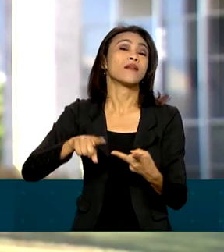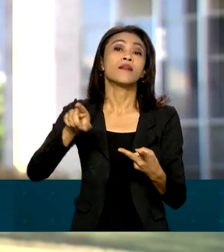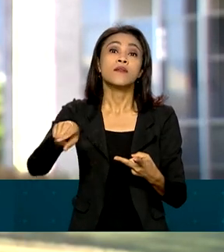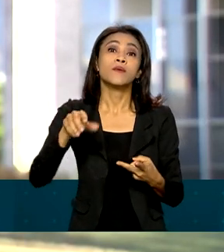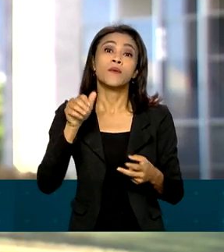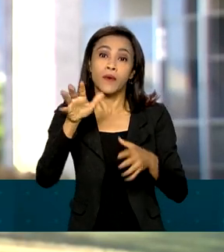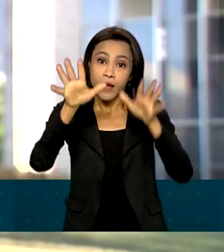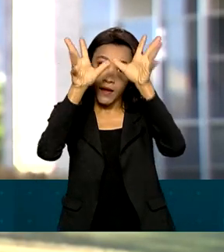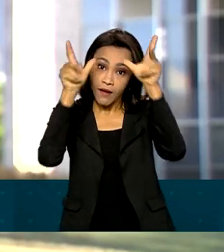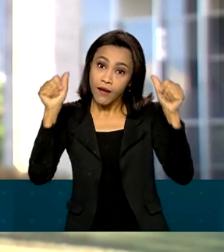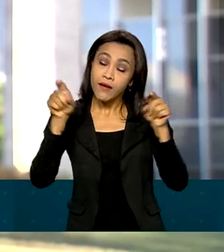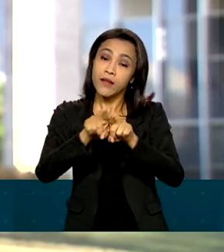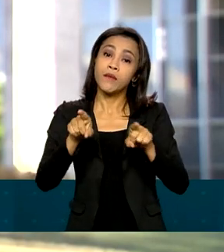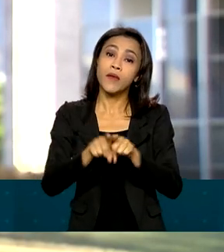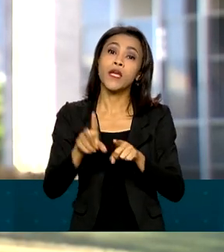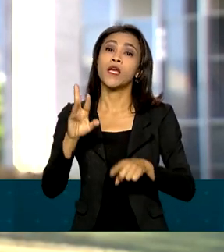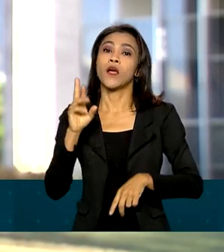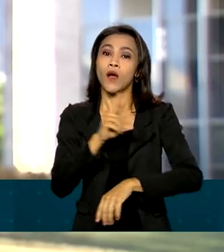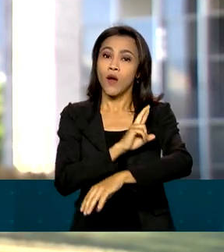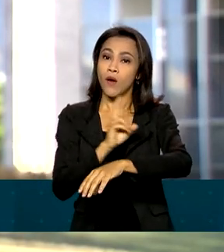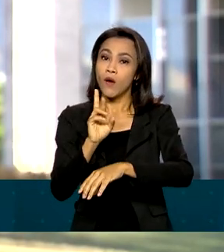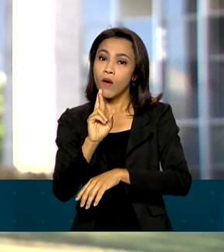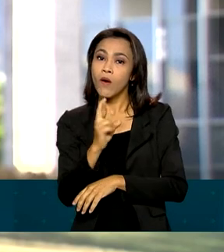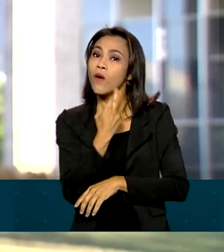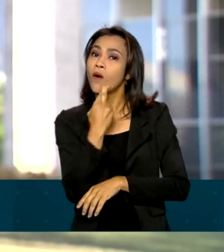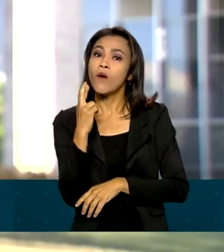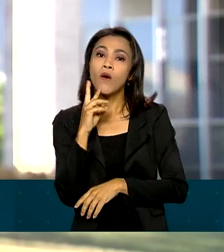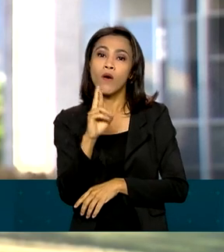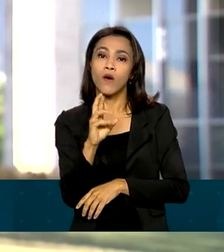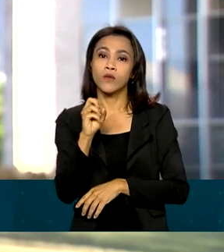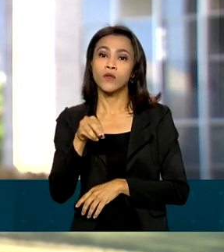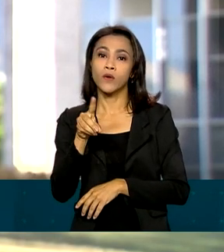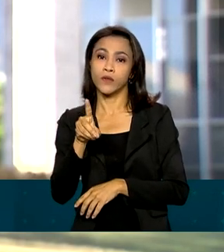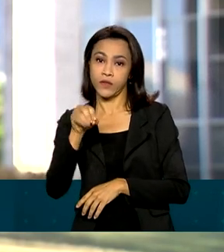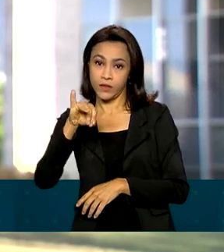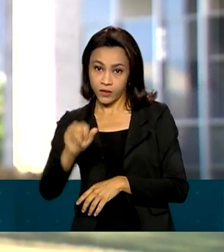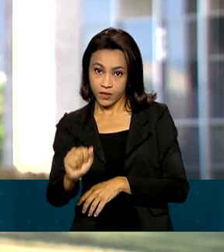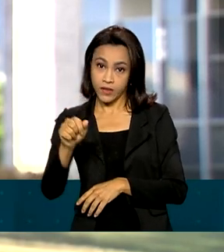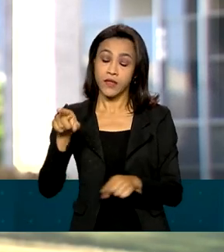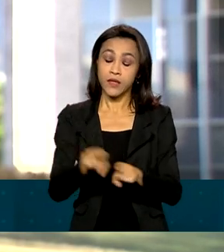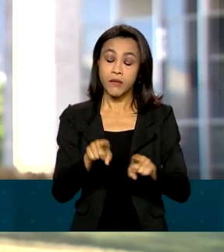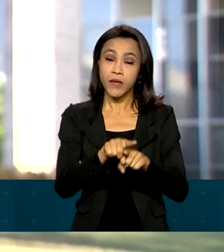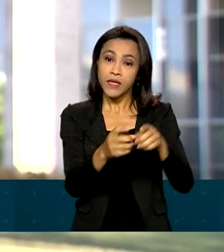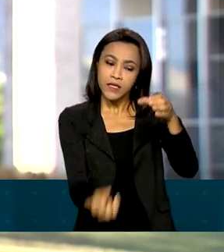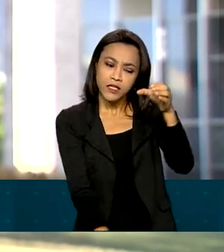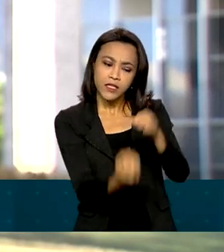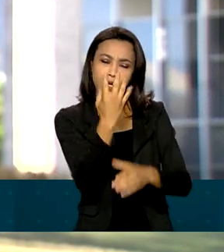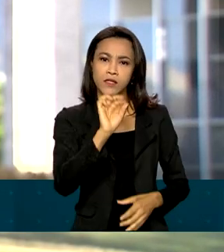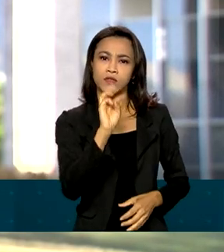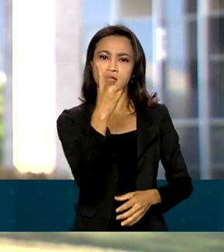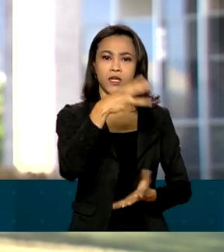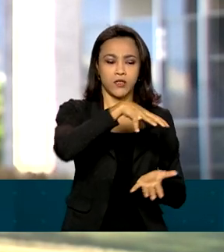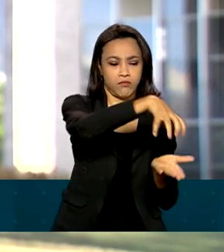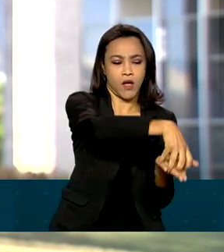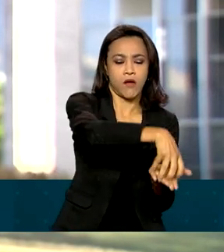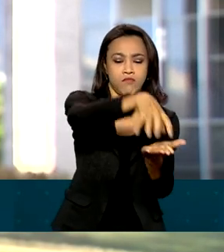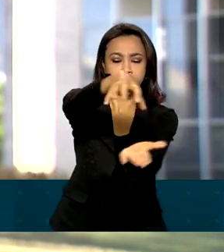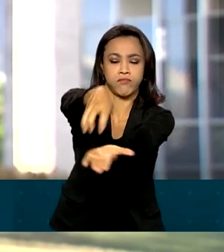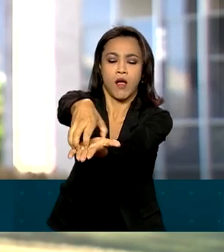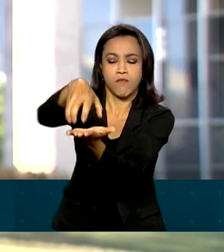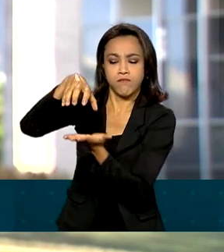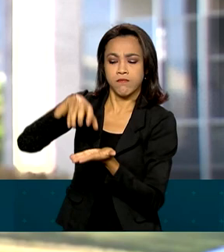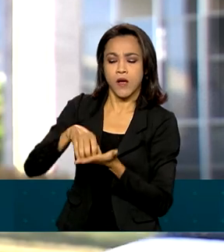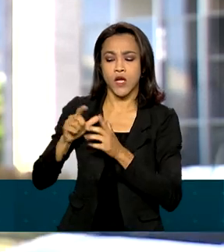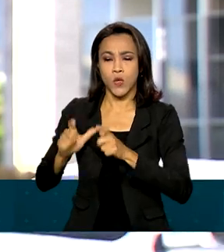Rondônia. Também foram investidos 170 milhões de reais para a instalação de seis bases operacionais em locais